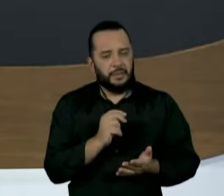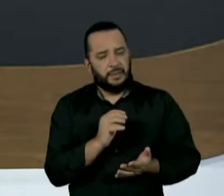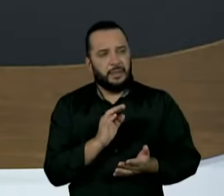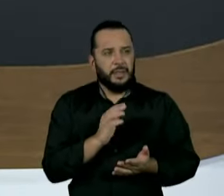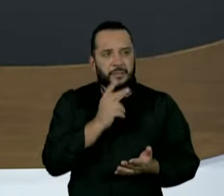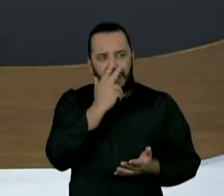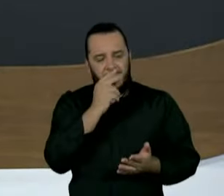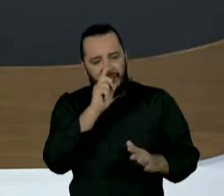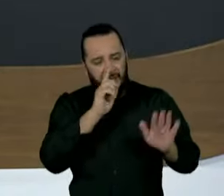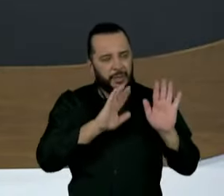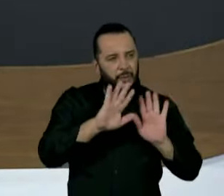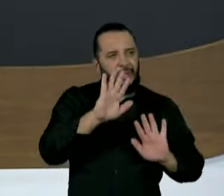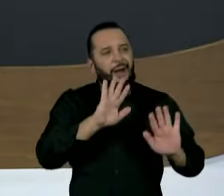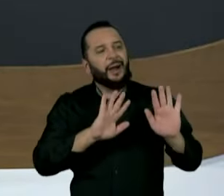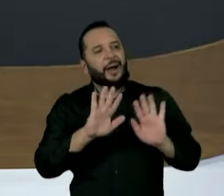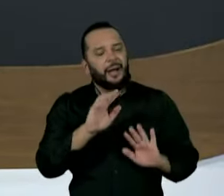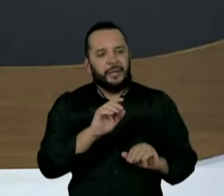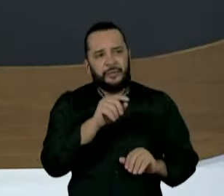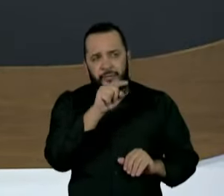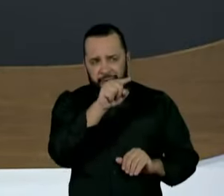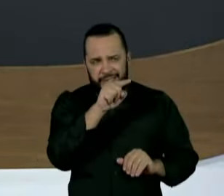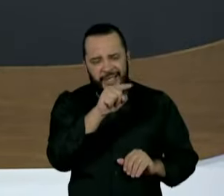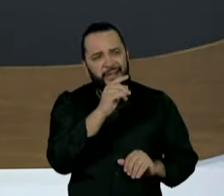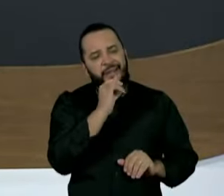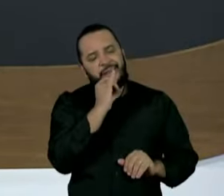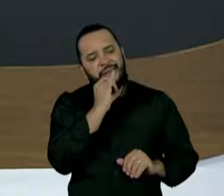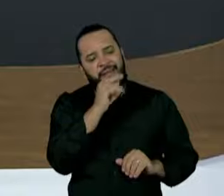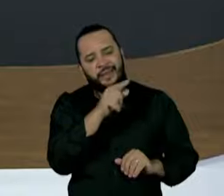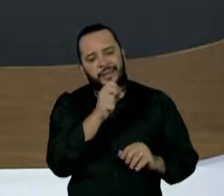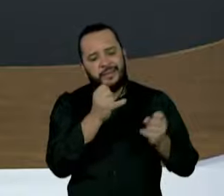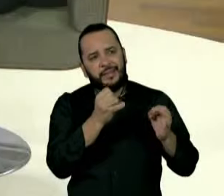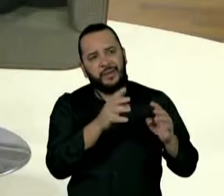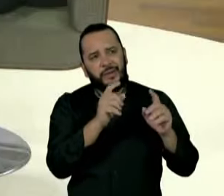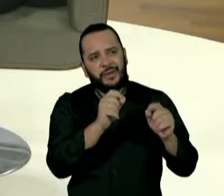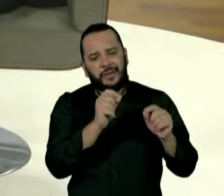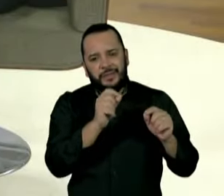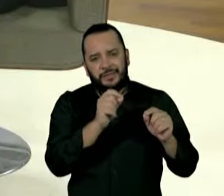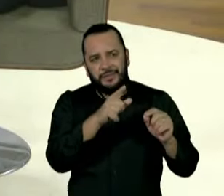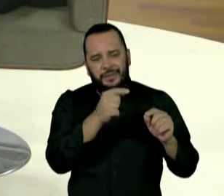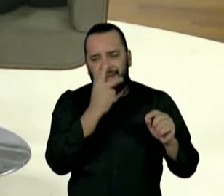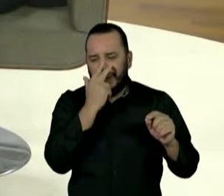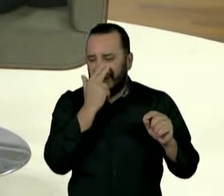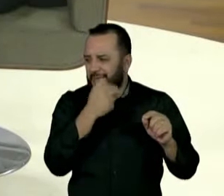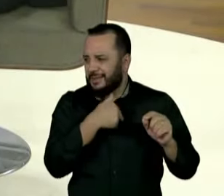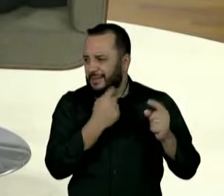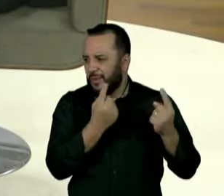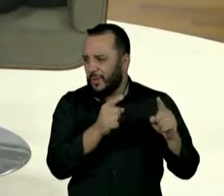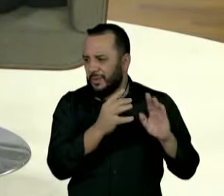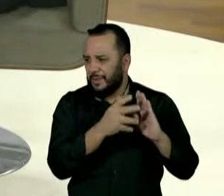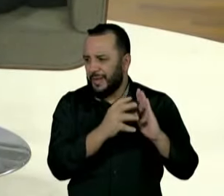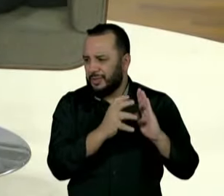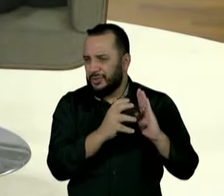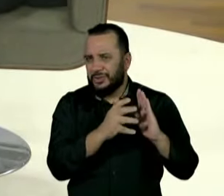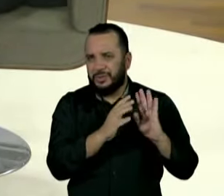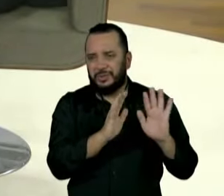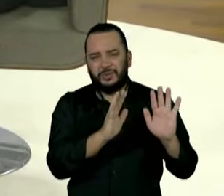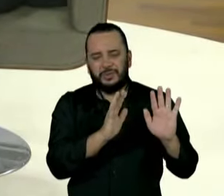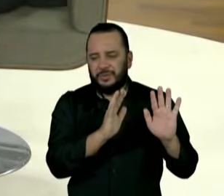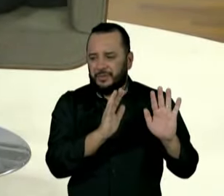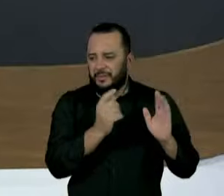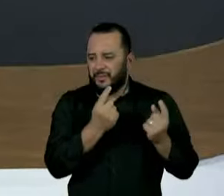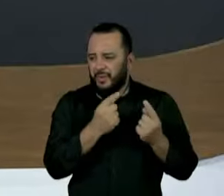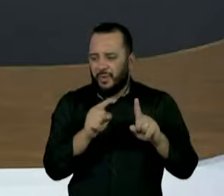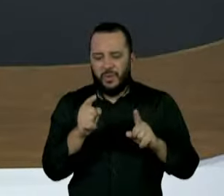em que o senhor trata com menos antipatia, não é antipatia a candidatura do Tarcísio,